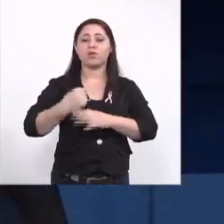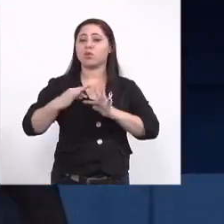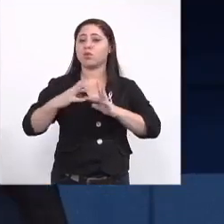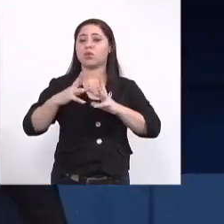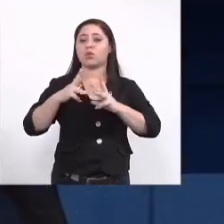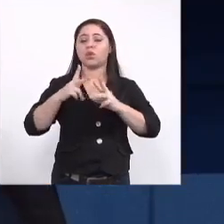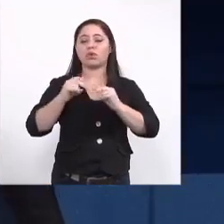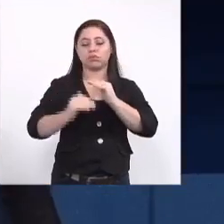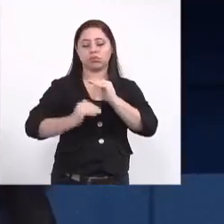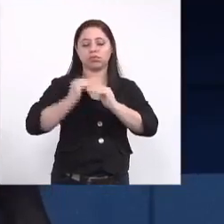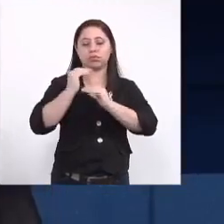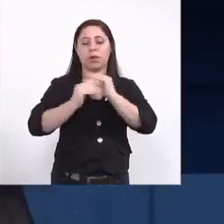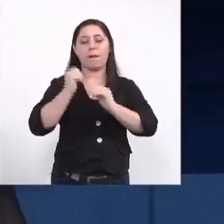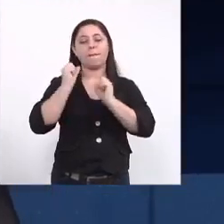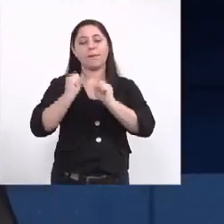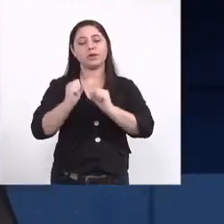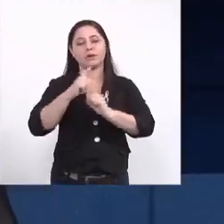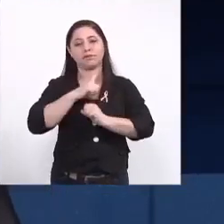ganhos que ela possa adquirir.